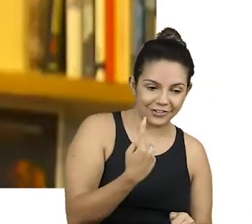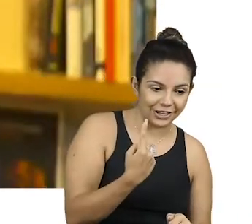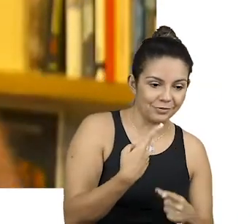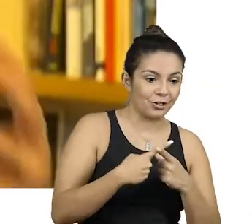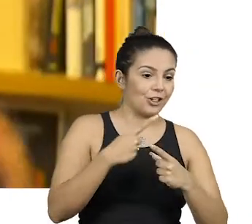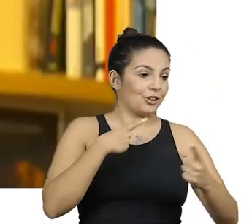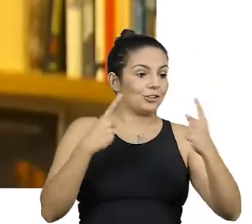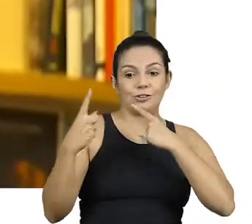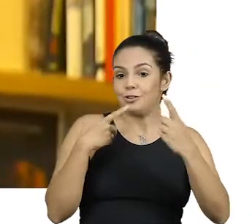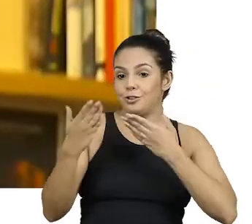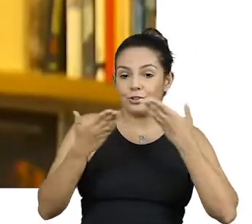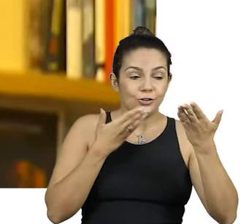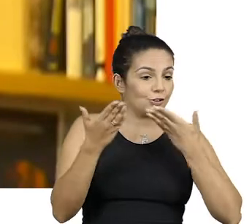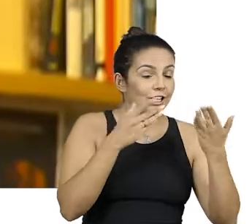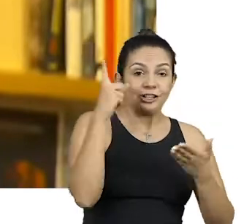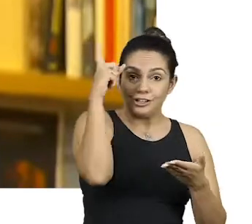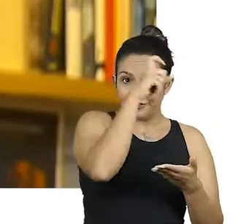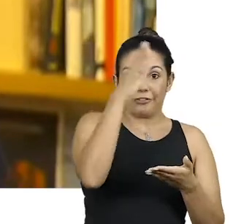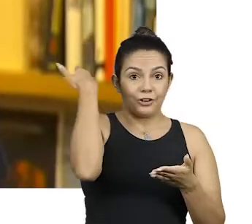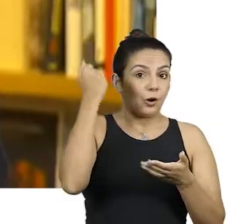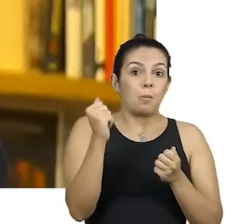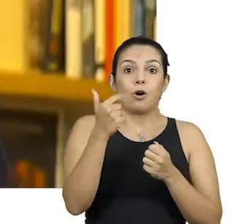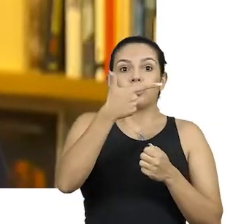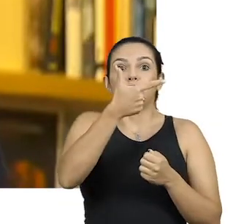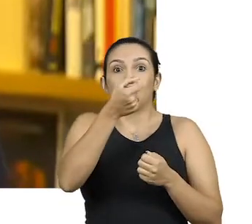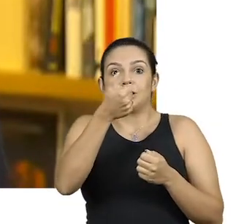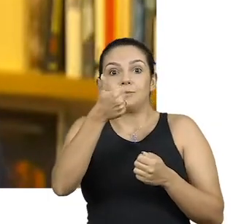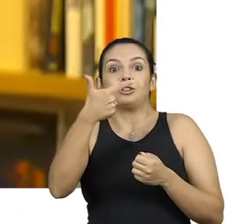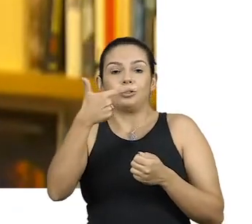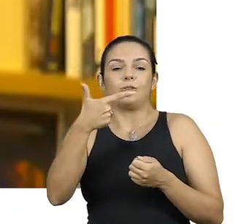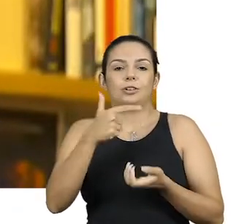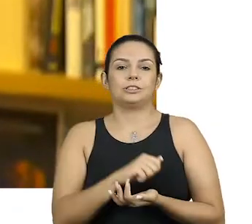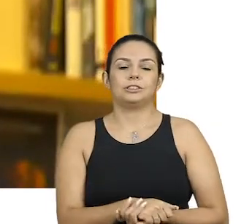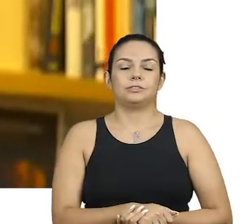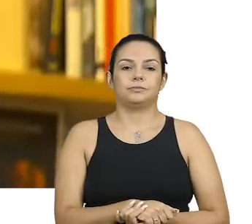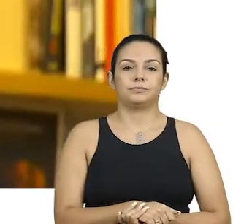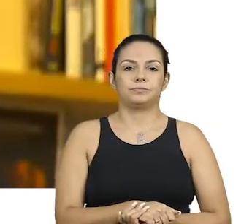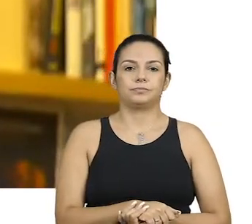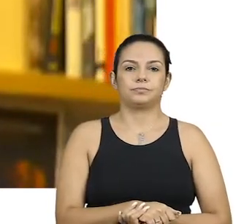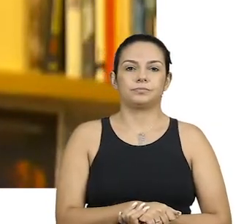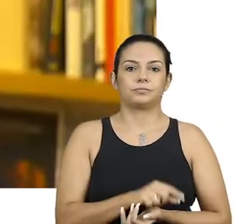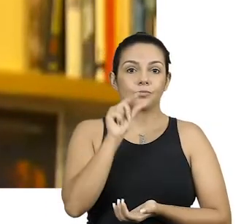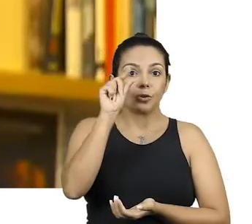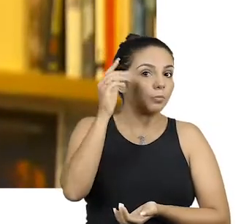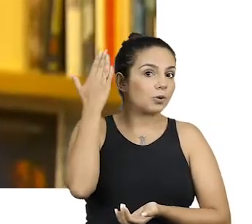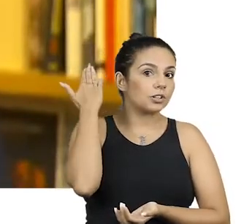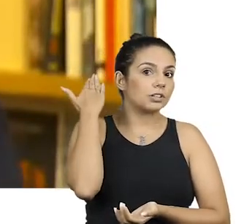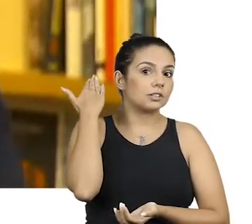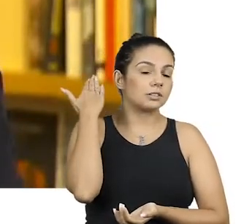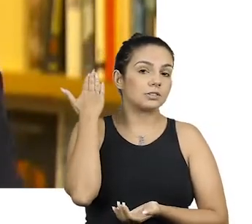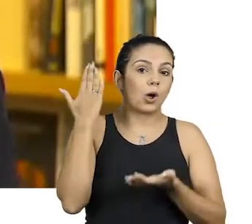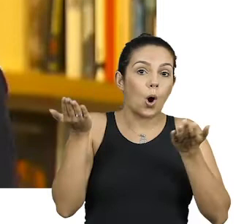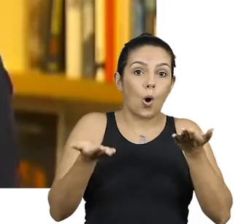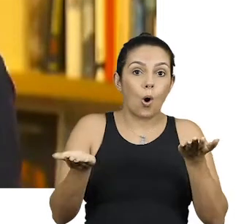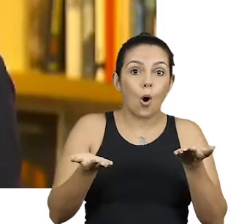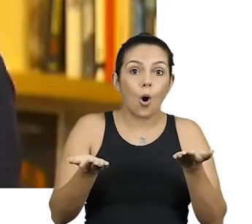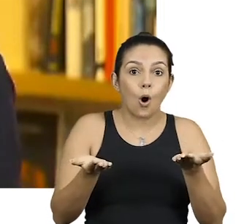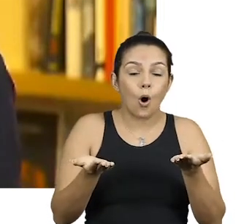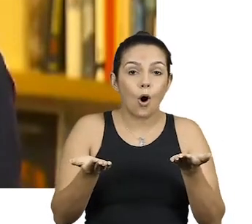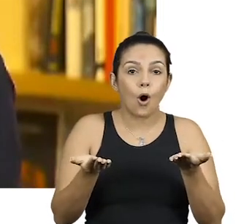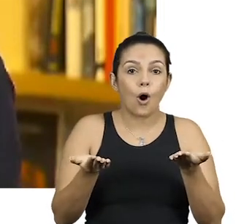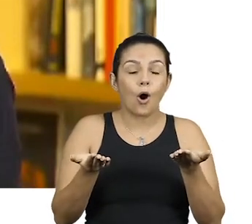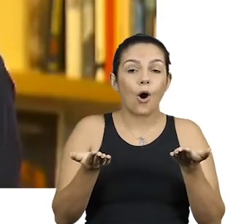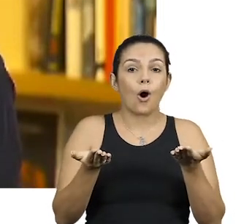discussão. Isso em 2012. Há pouquíssimo tempo. Hoje,